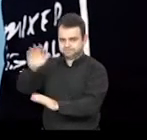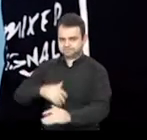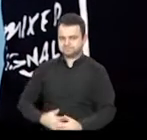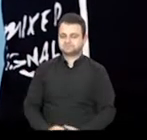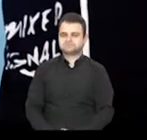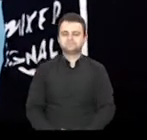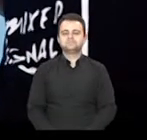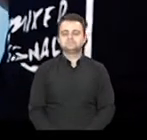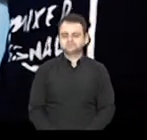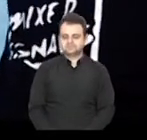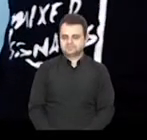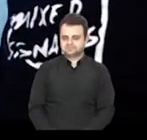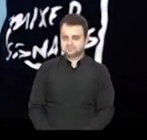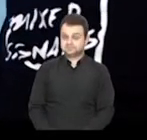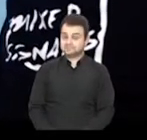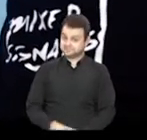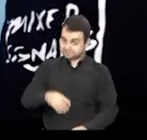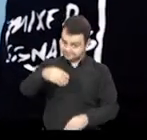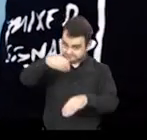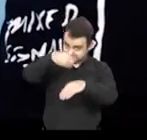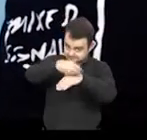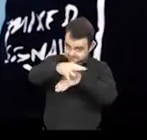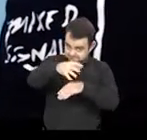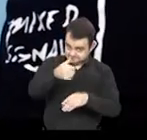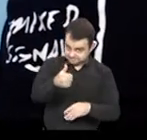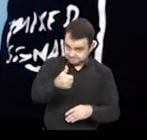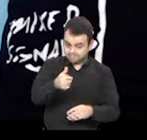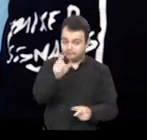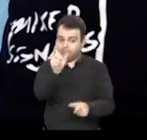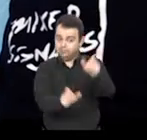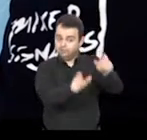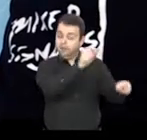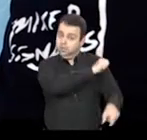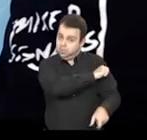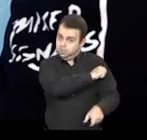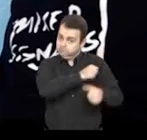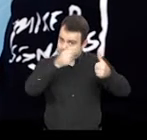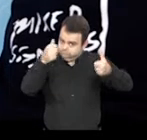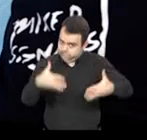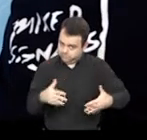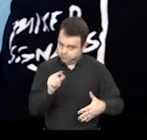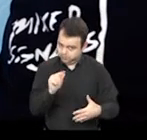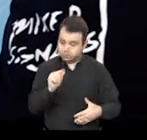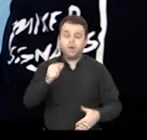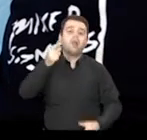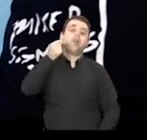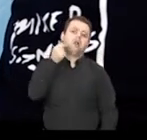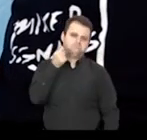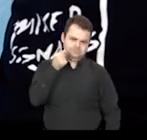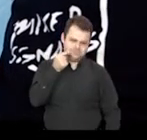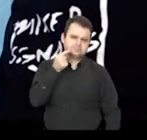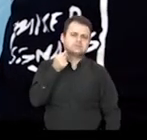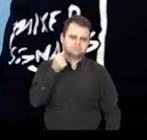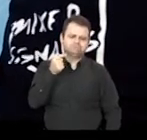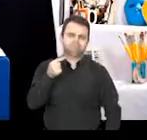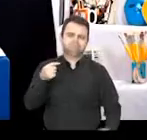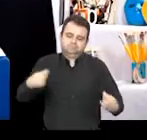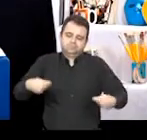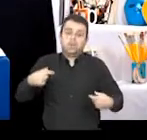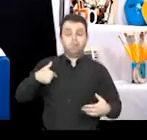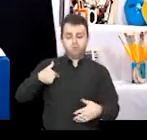releitura. Vale lembrar que eu sempre recomendo aos meus alunos para fazer os seus desenhos usando lápis.